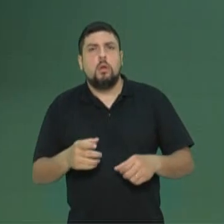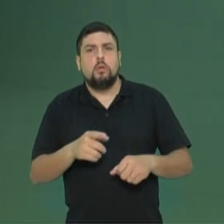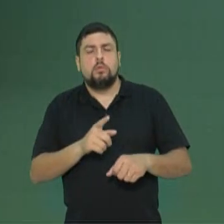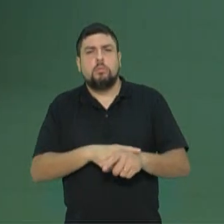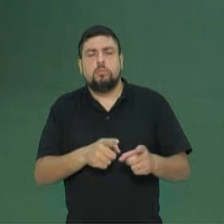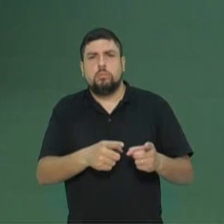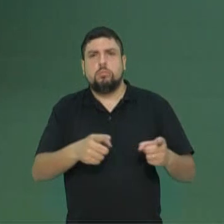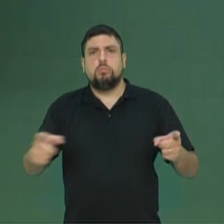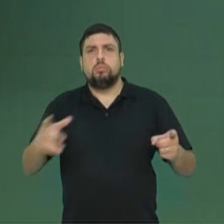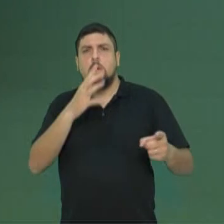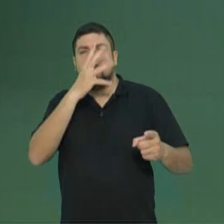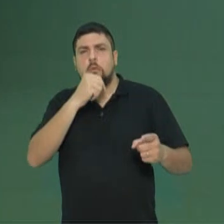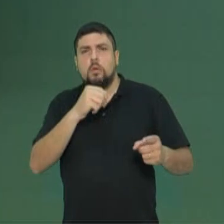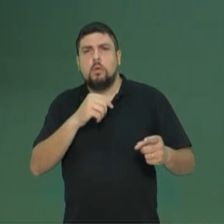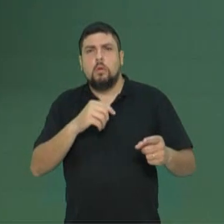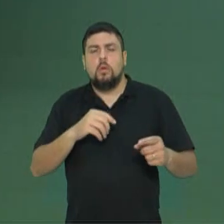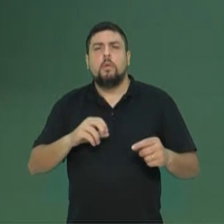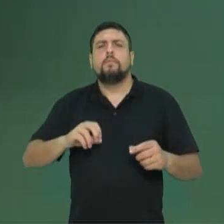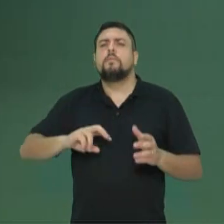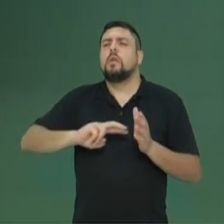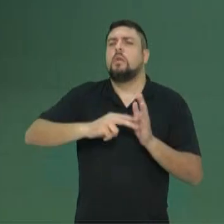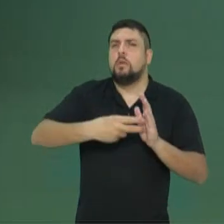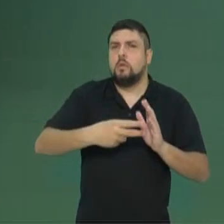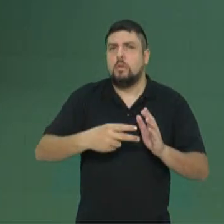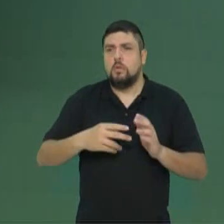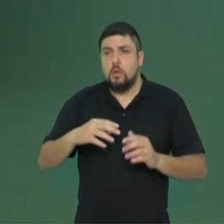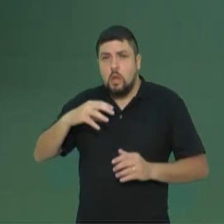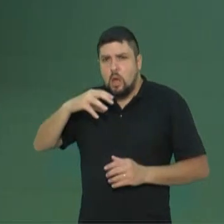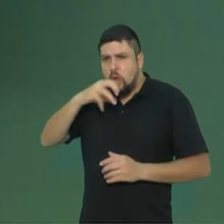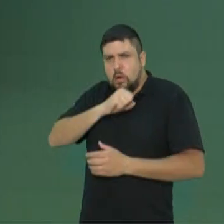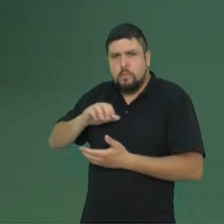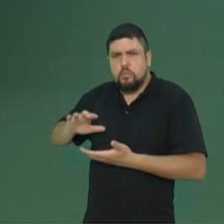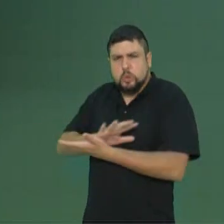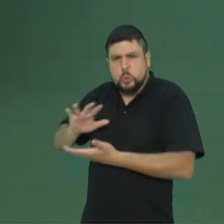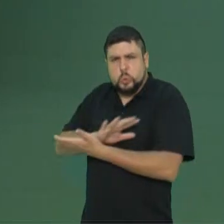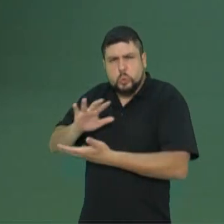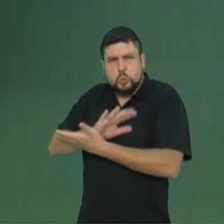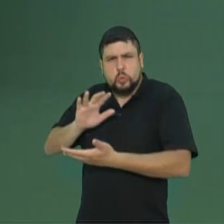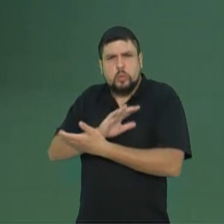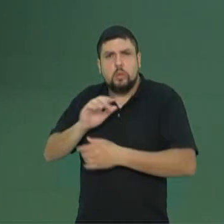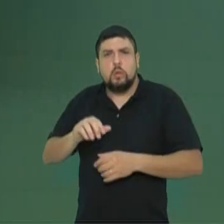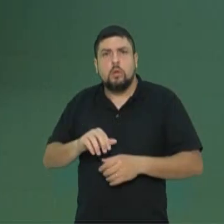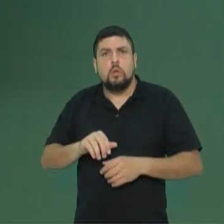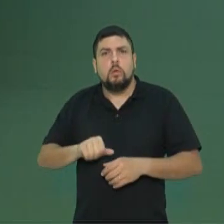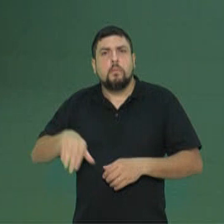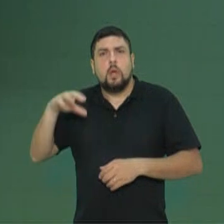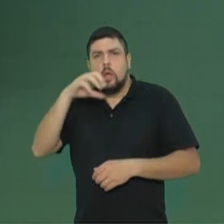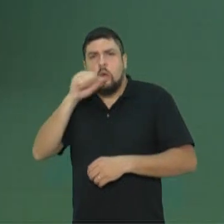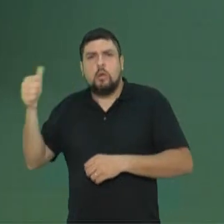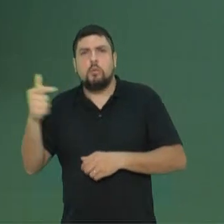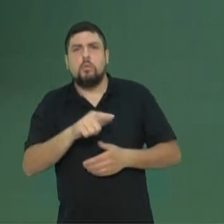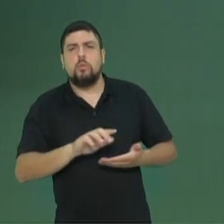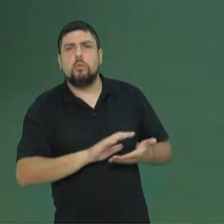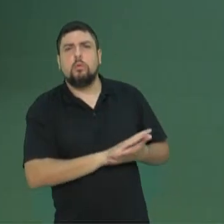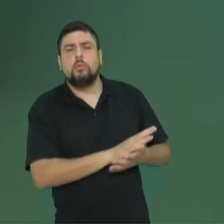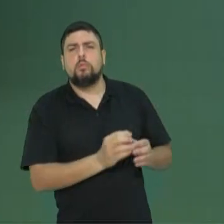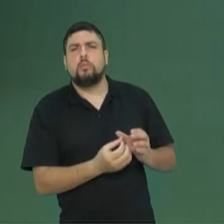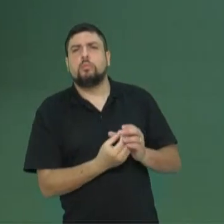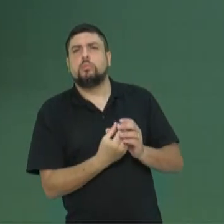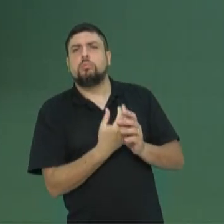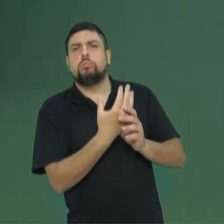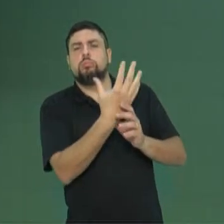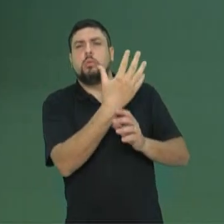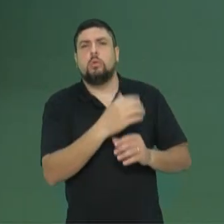seja, você está tendo corte de araucárias mais rápido do que elas crescem e reproduzem. Então, estou derrubando mais do que ela